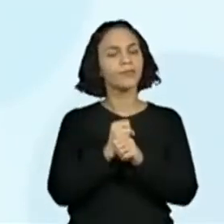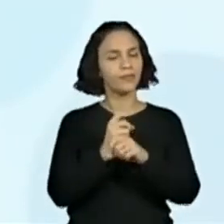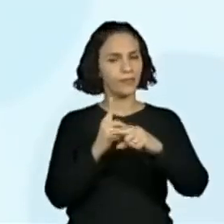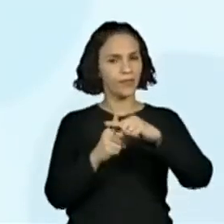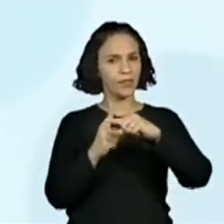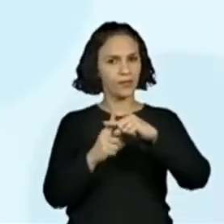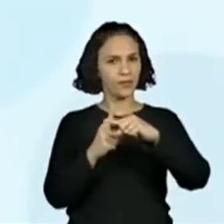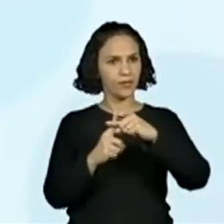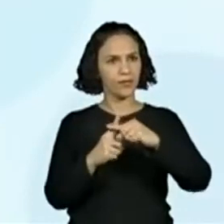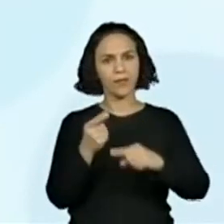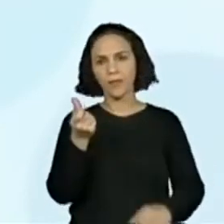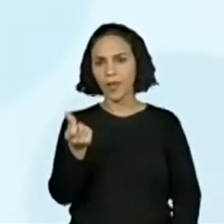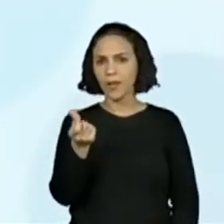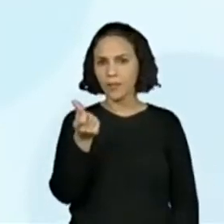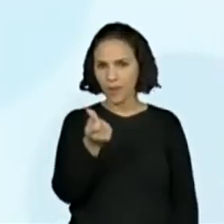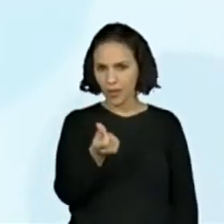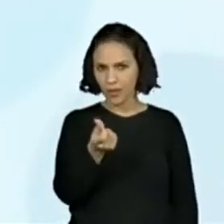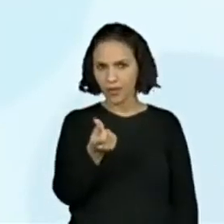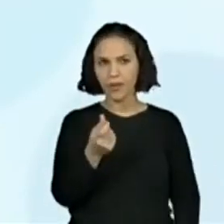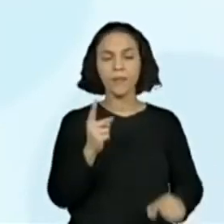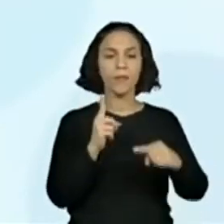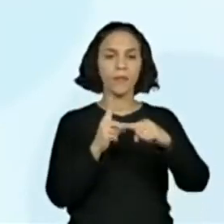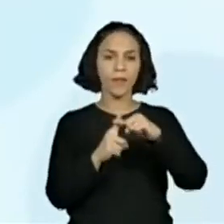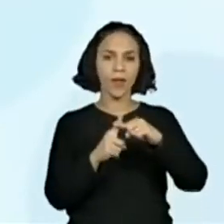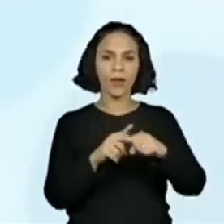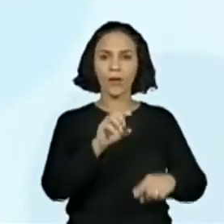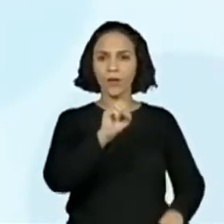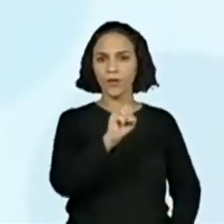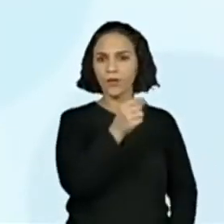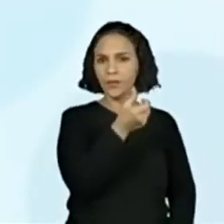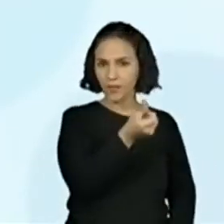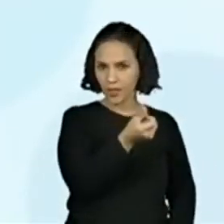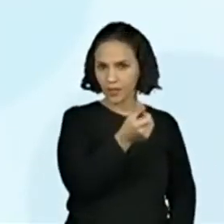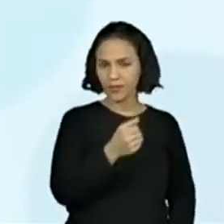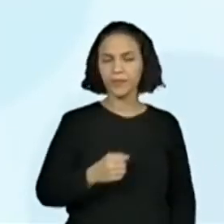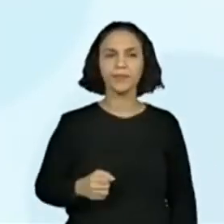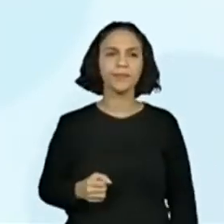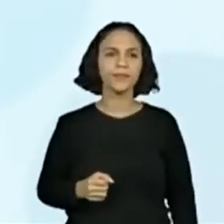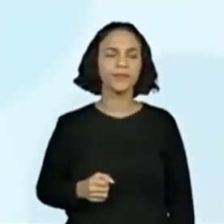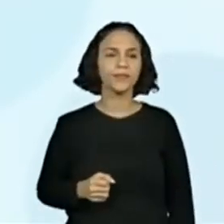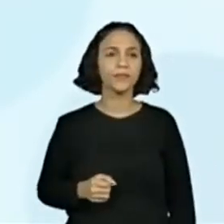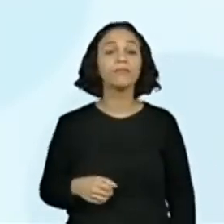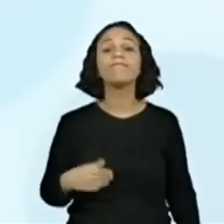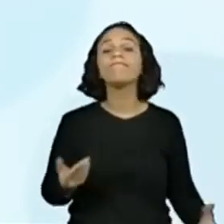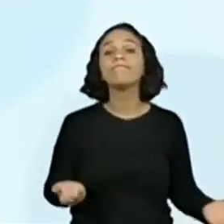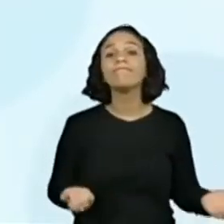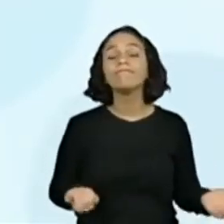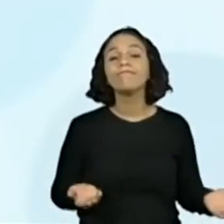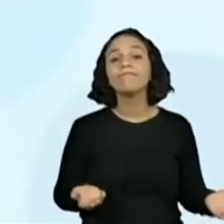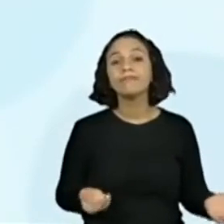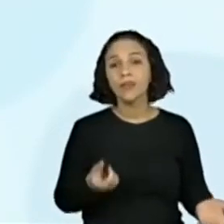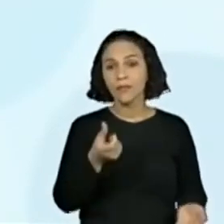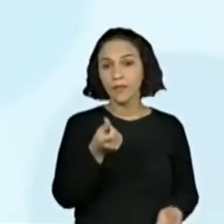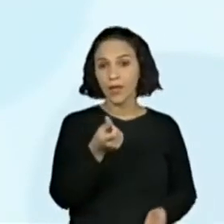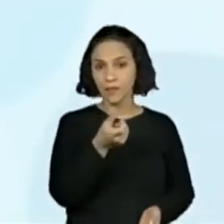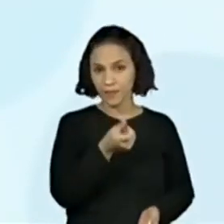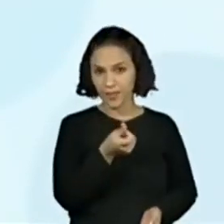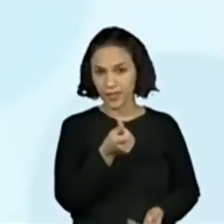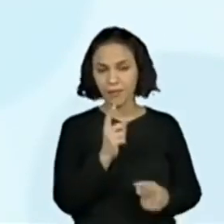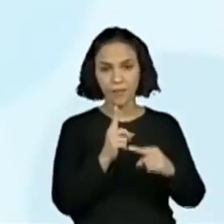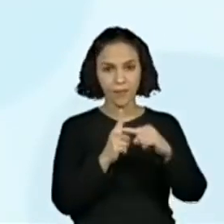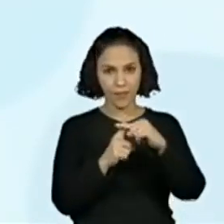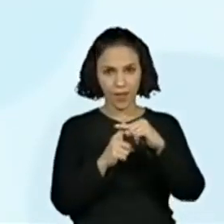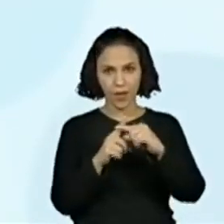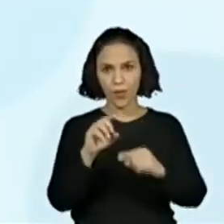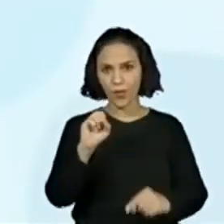soma de 66 mais 86. E aí, 66 mais